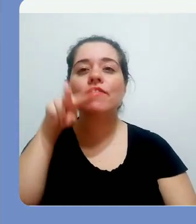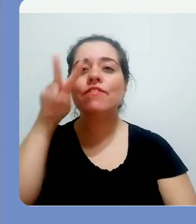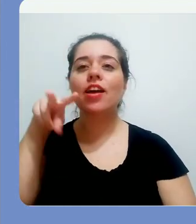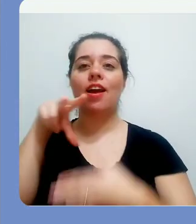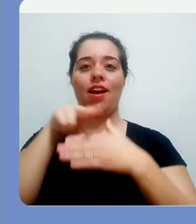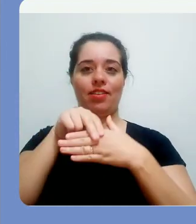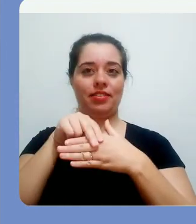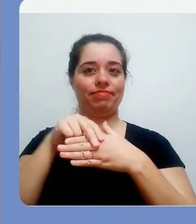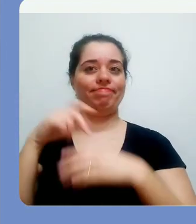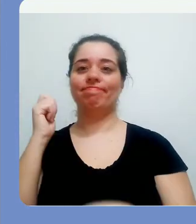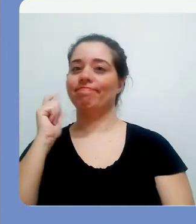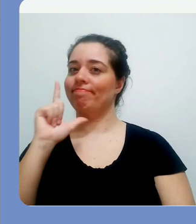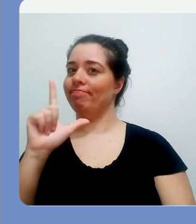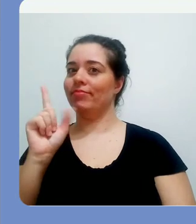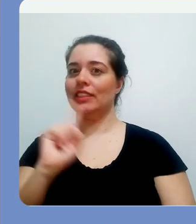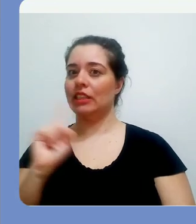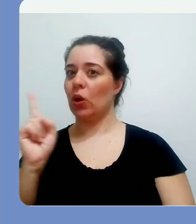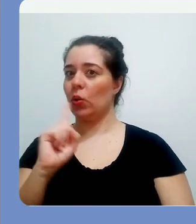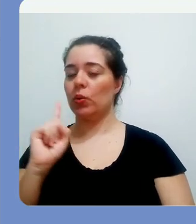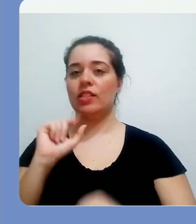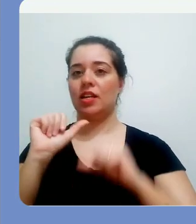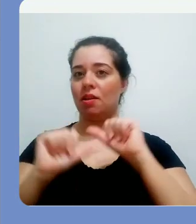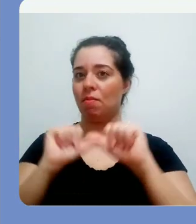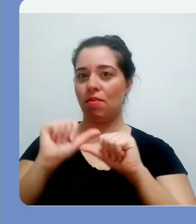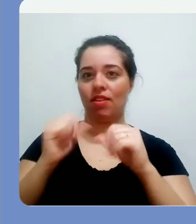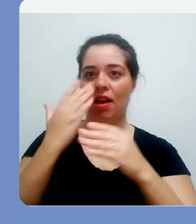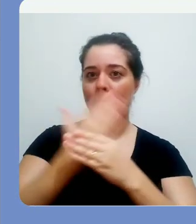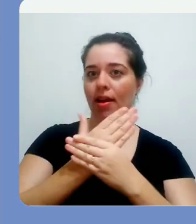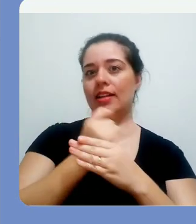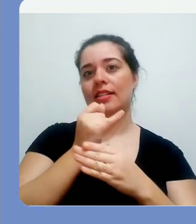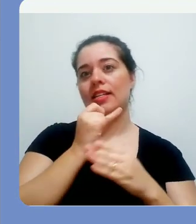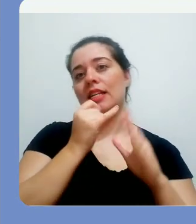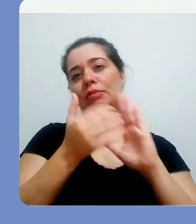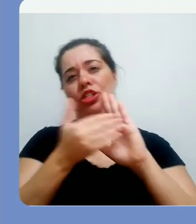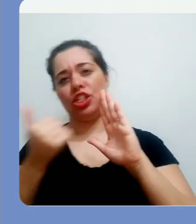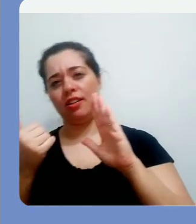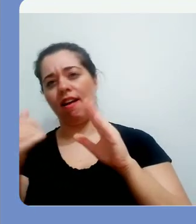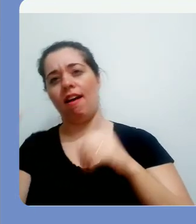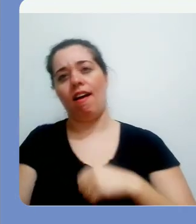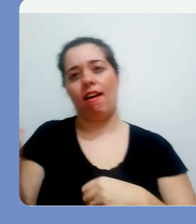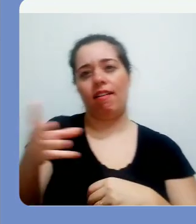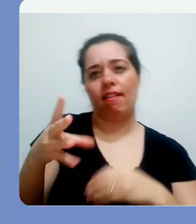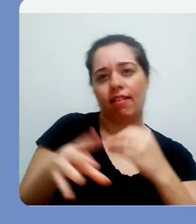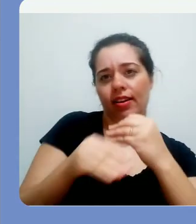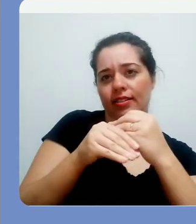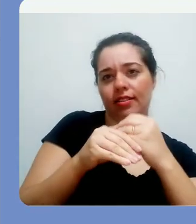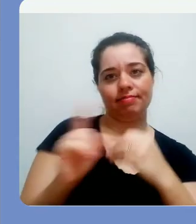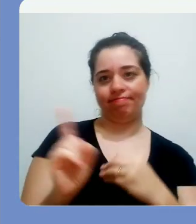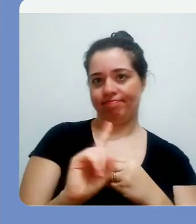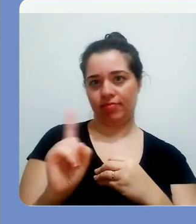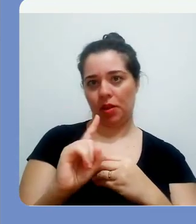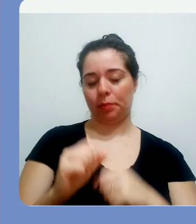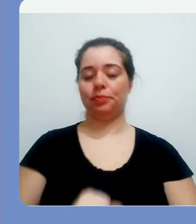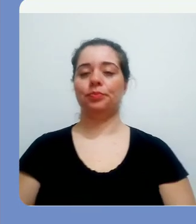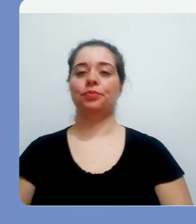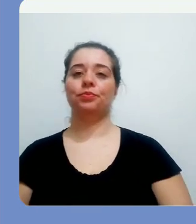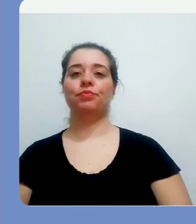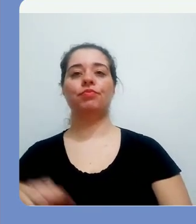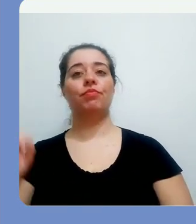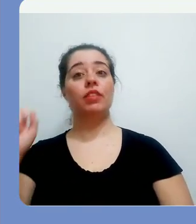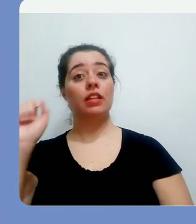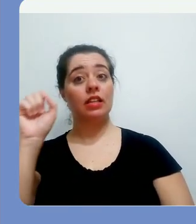vai somente conseguir ler os arquivos. Ela não consegue fazer a edição, remover ou adicionar um novo arquivo.